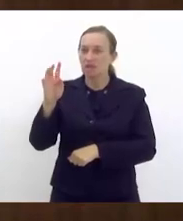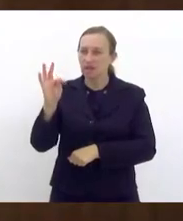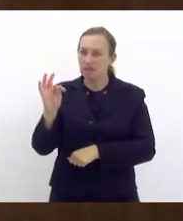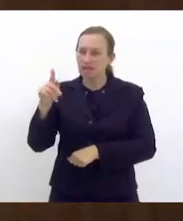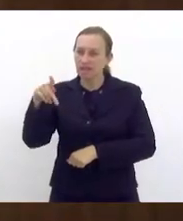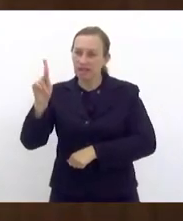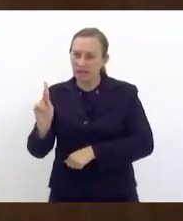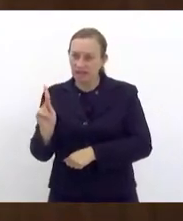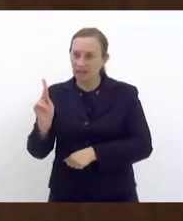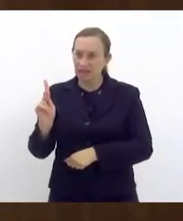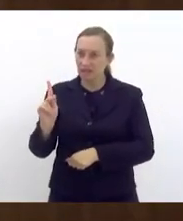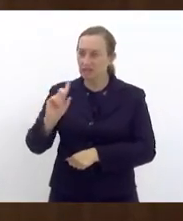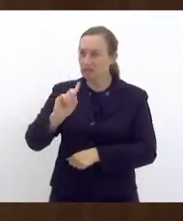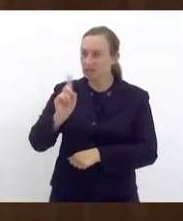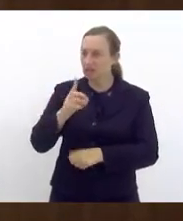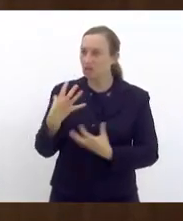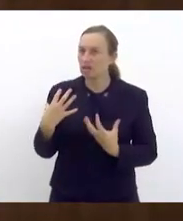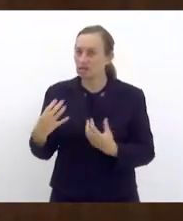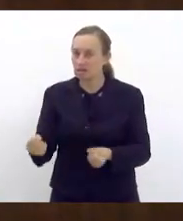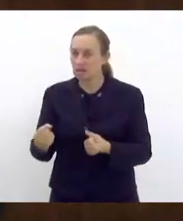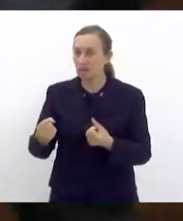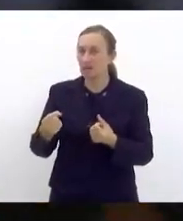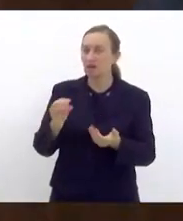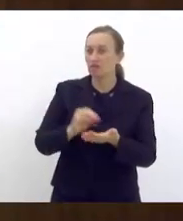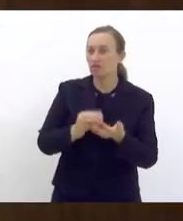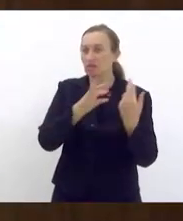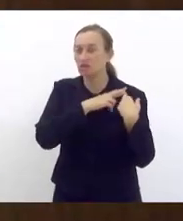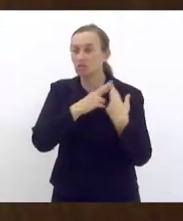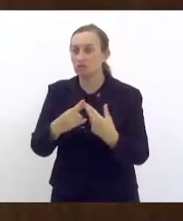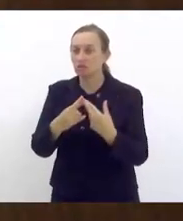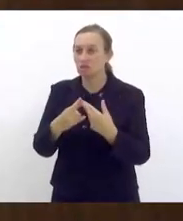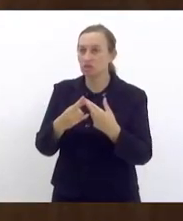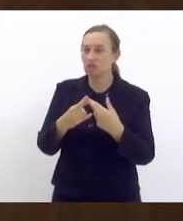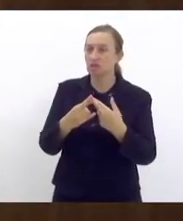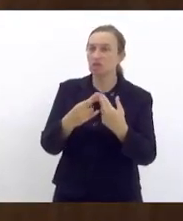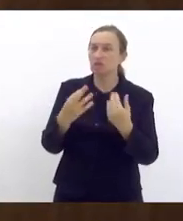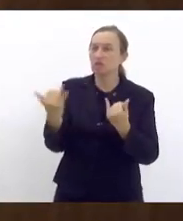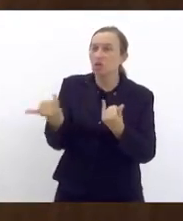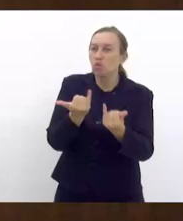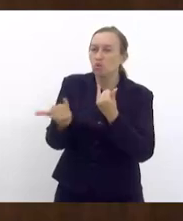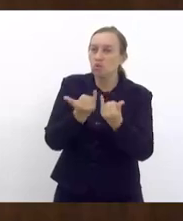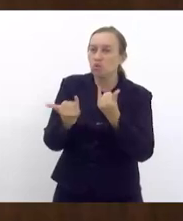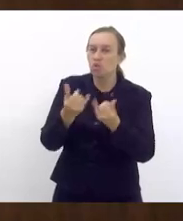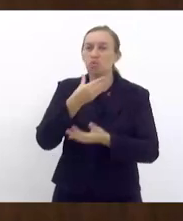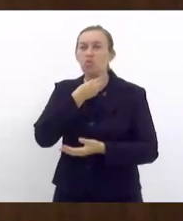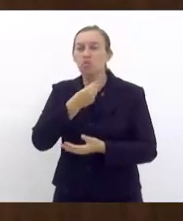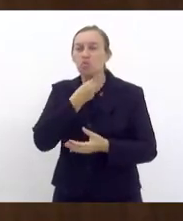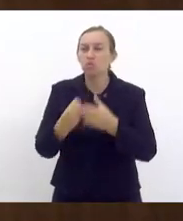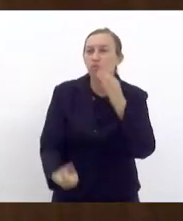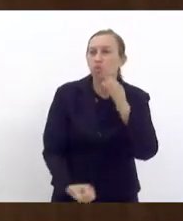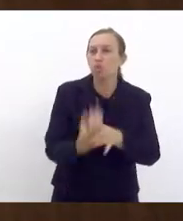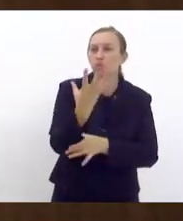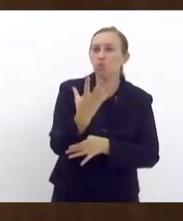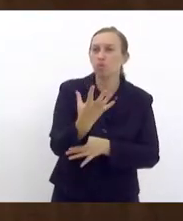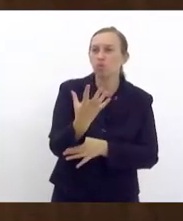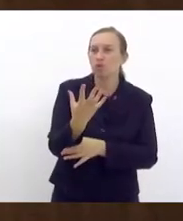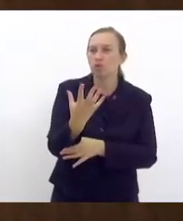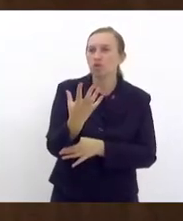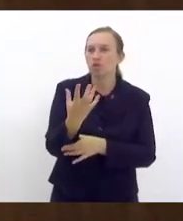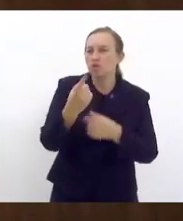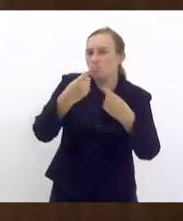no mínimo, e muitas delas responsáveis pela veiculação de notícias falsas que criavam um clima de